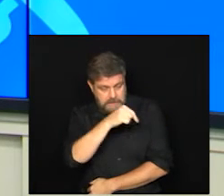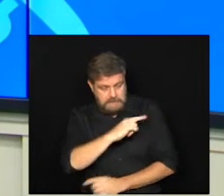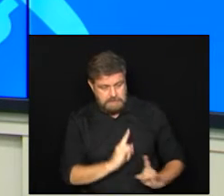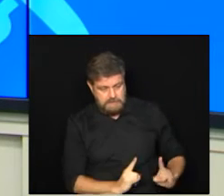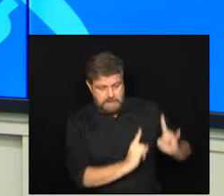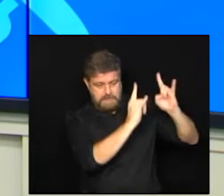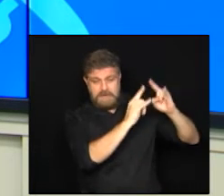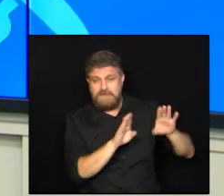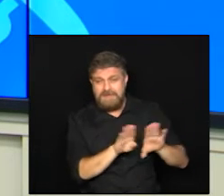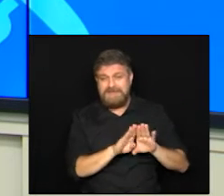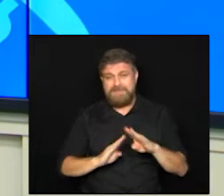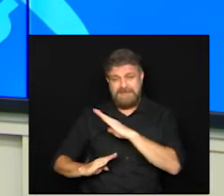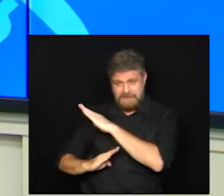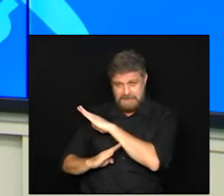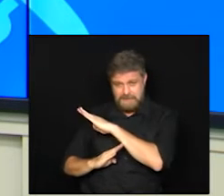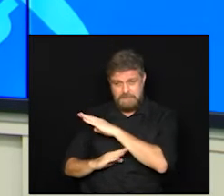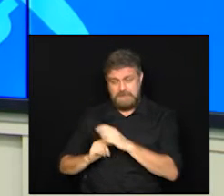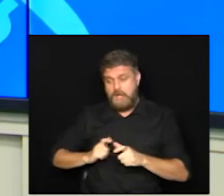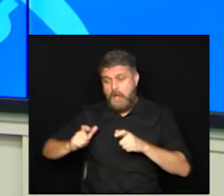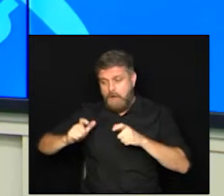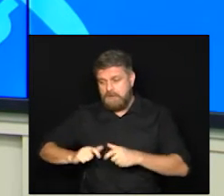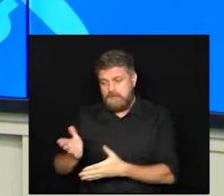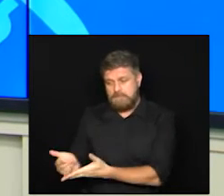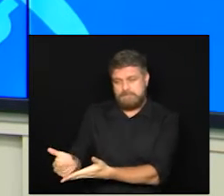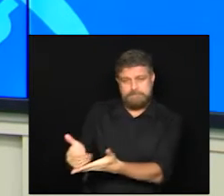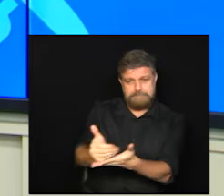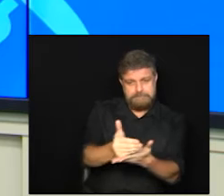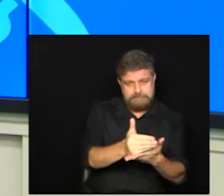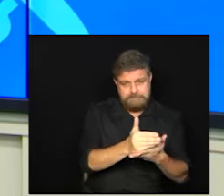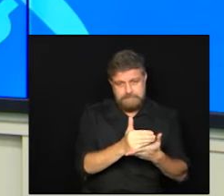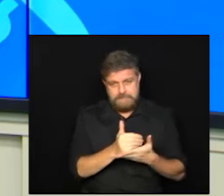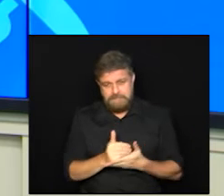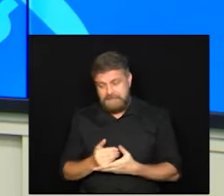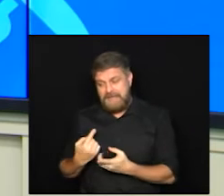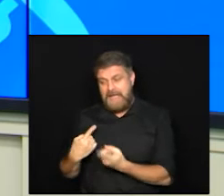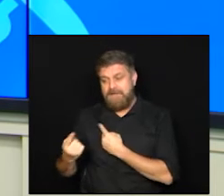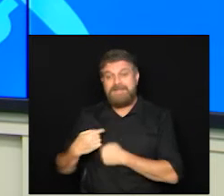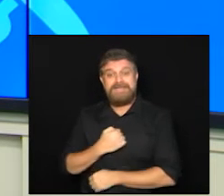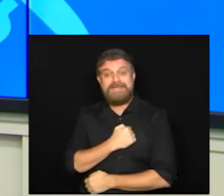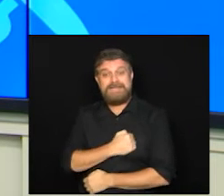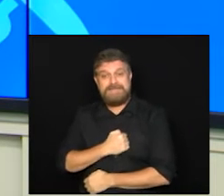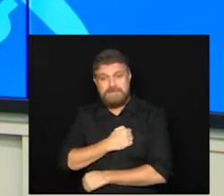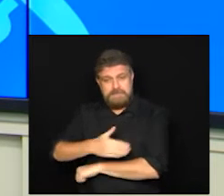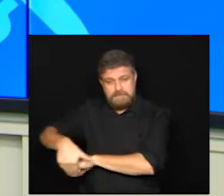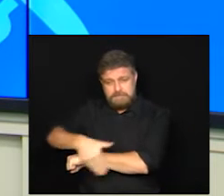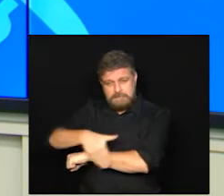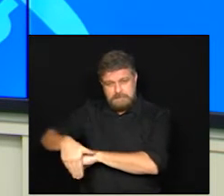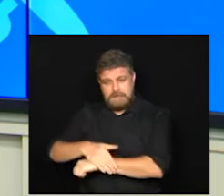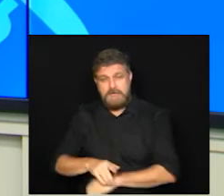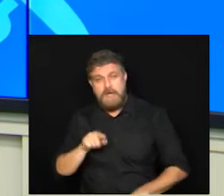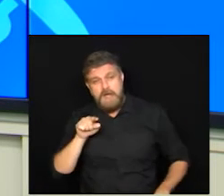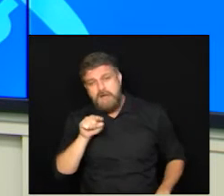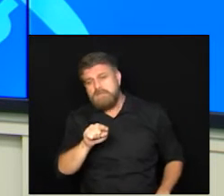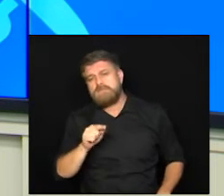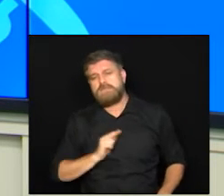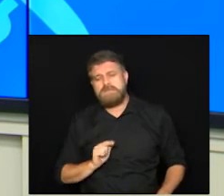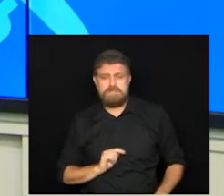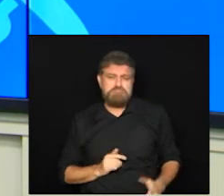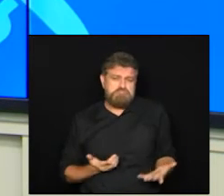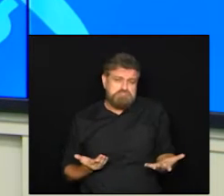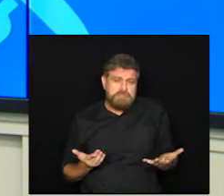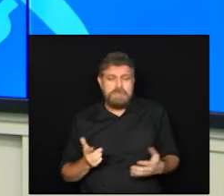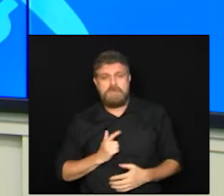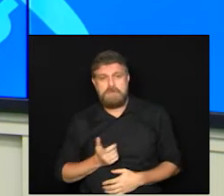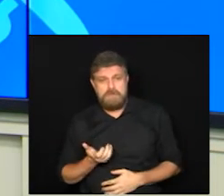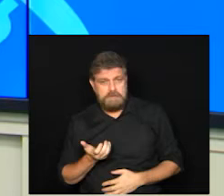e a Câmara Municipal no prédio da Avenida da Saudade e pra você se por acaso não